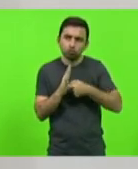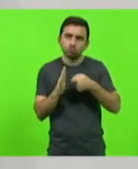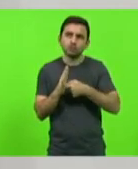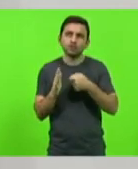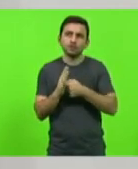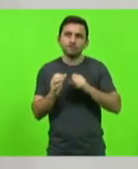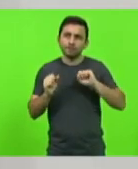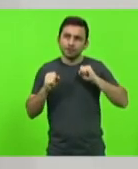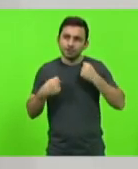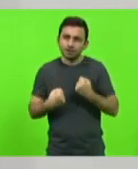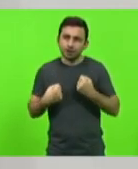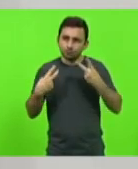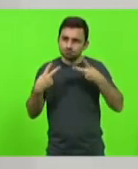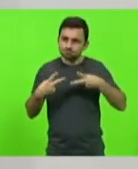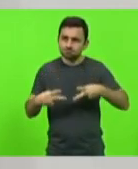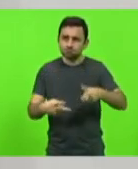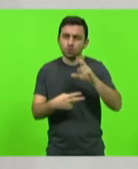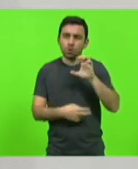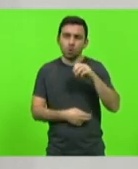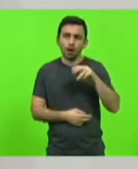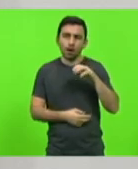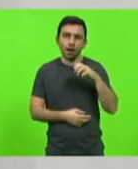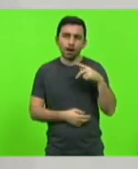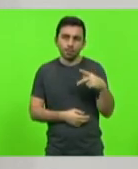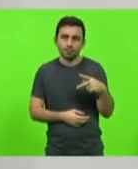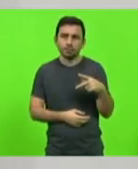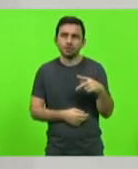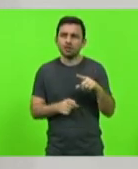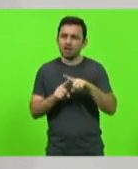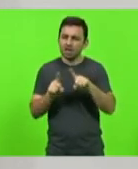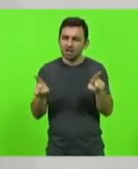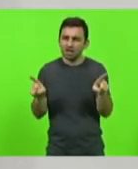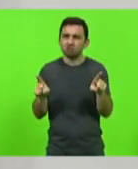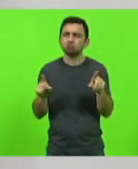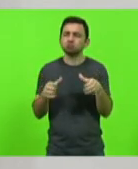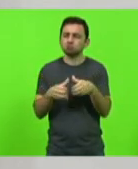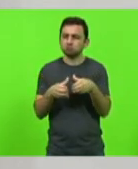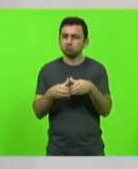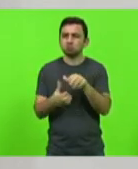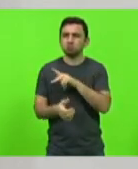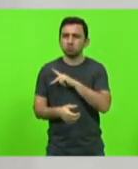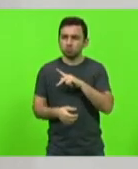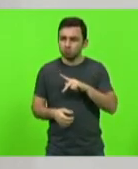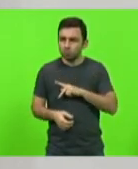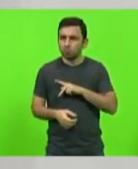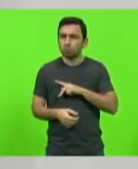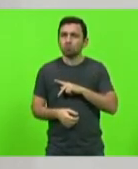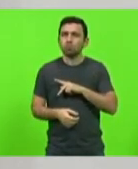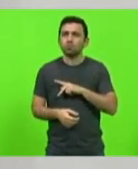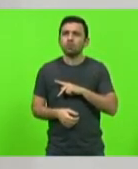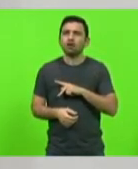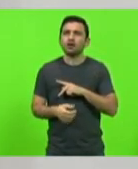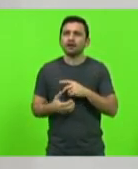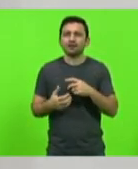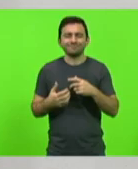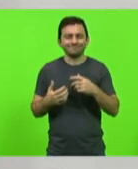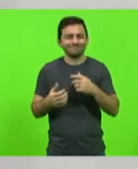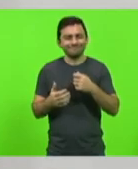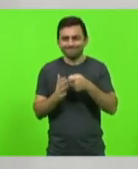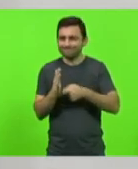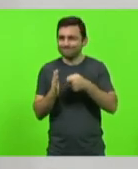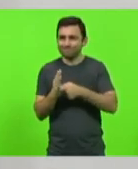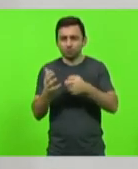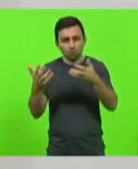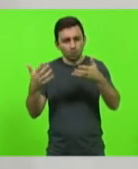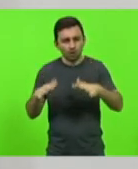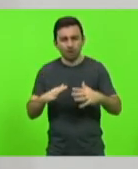manutenção da CONCAP, uma entidade pública, uma empresa pública, lutando contra a terceirização desse